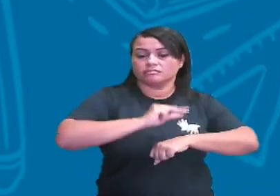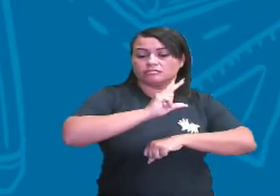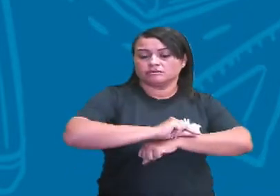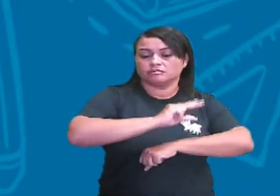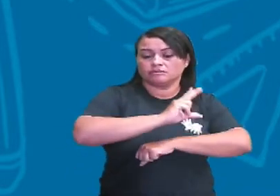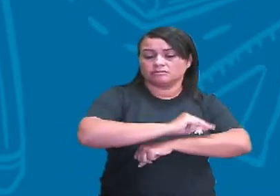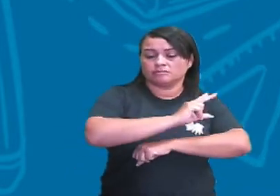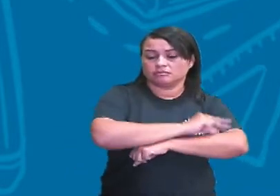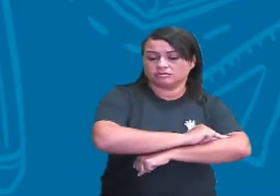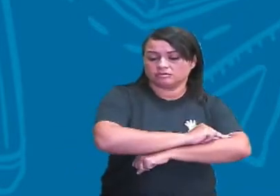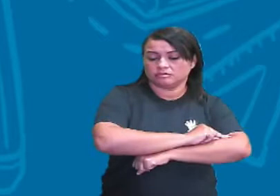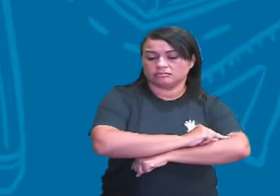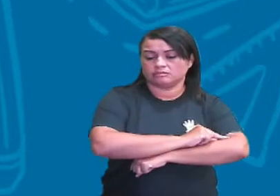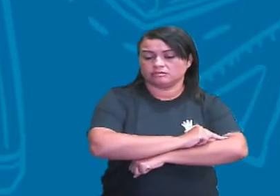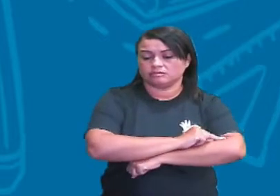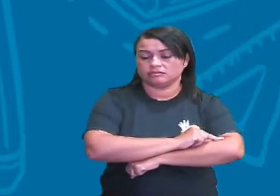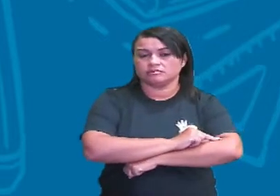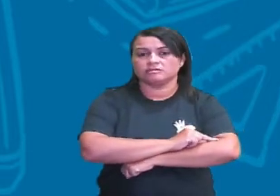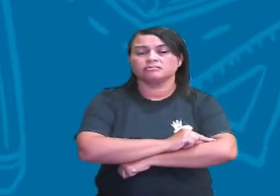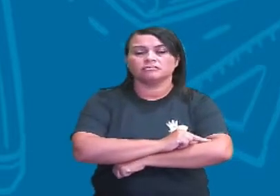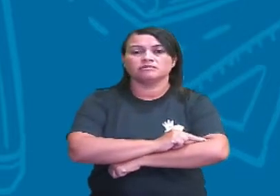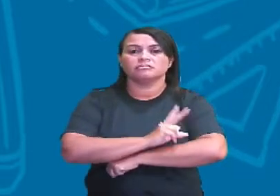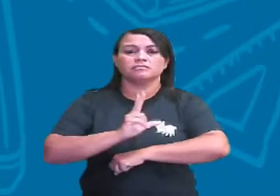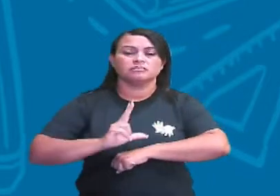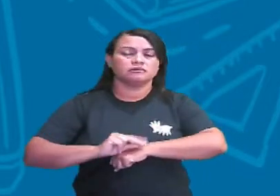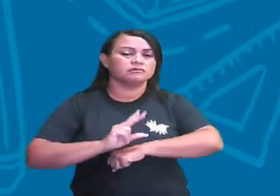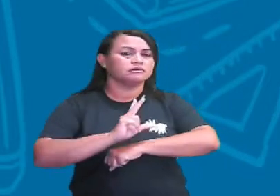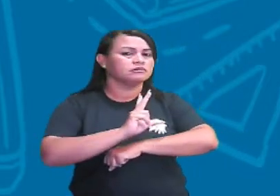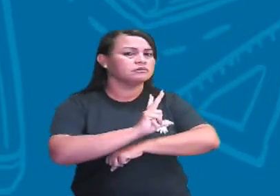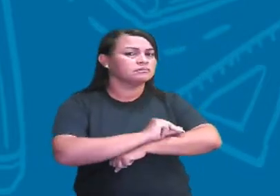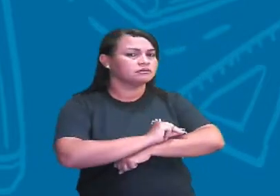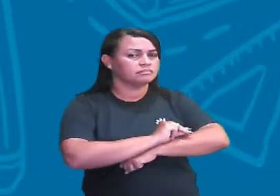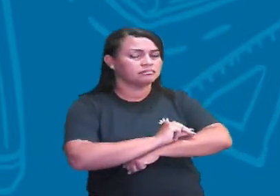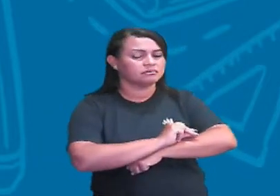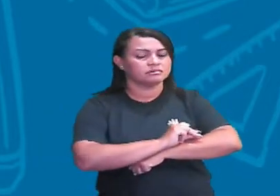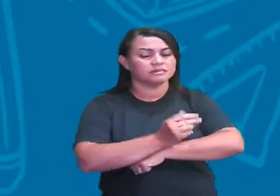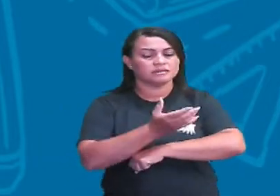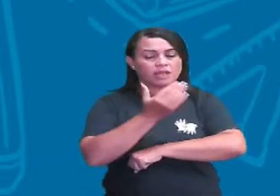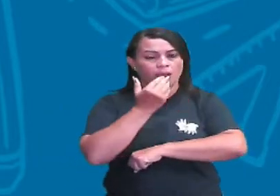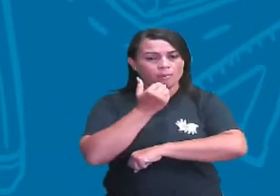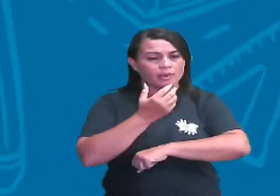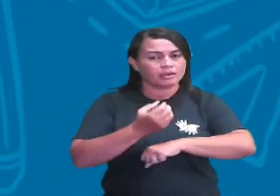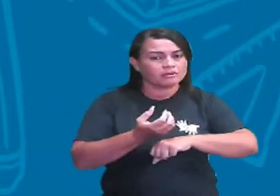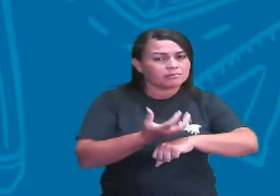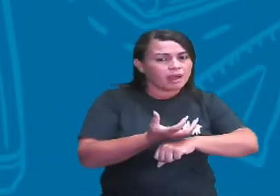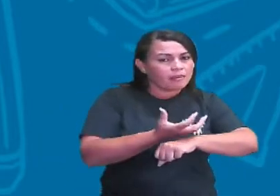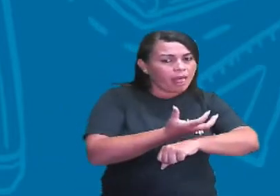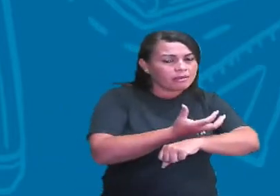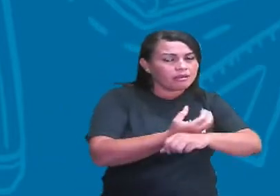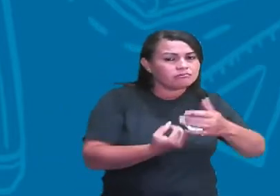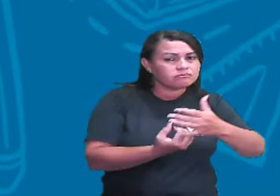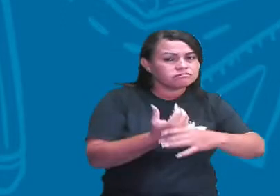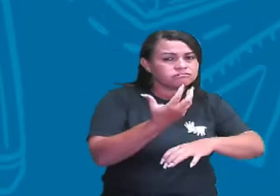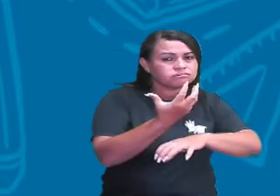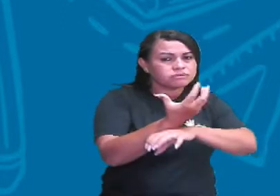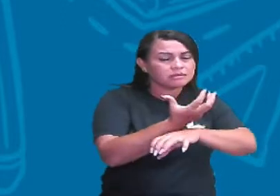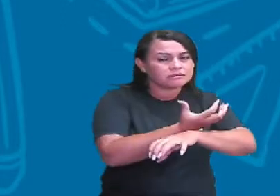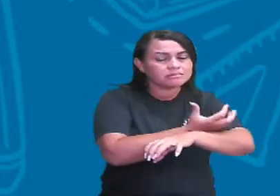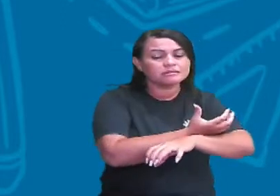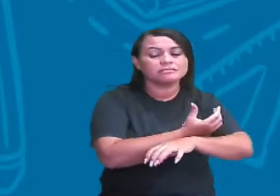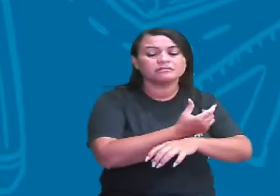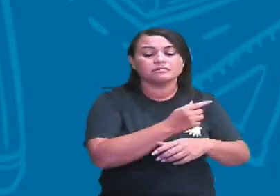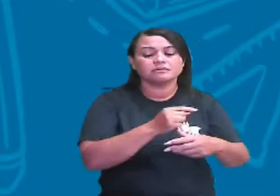Que é lá ali o grilo, né? Que vai estar ali se alimentando da plantinha. O